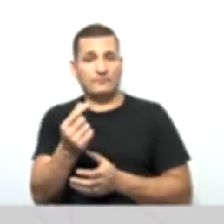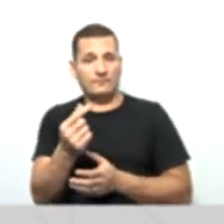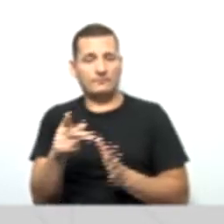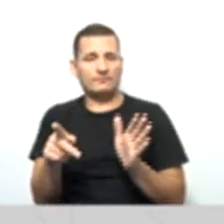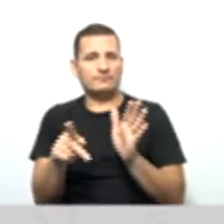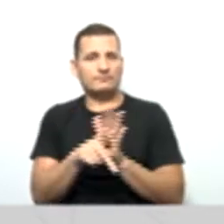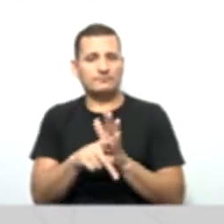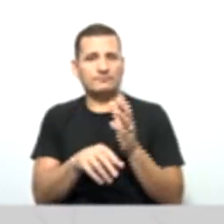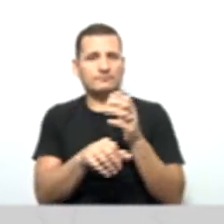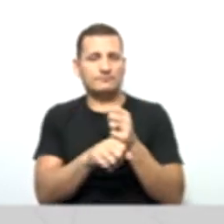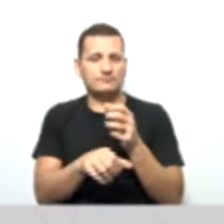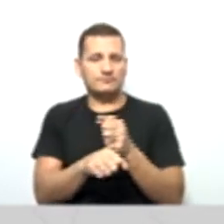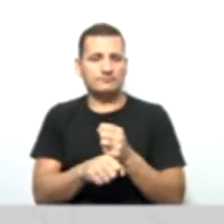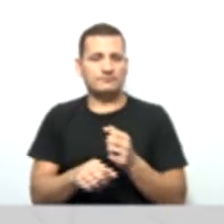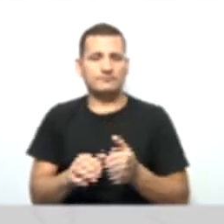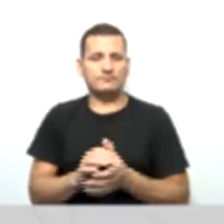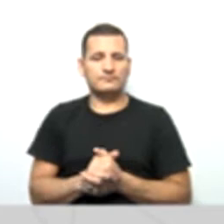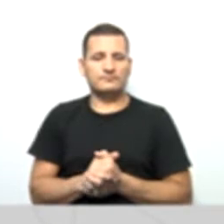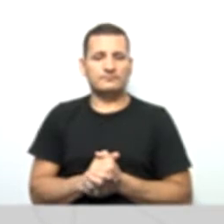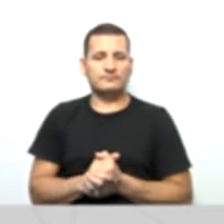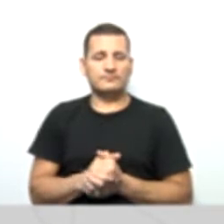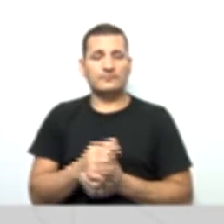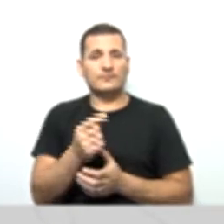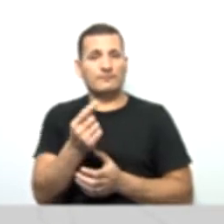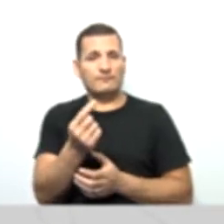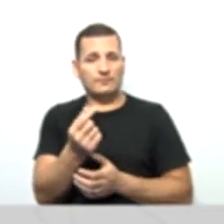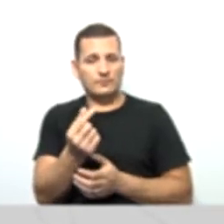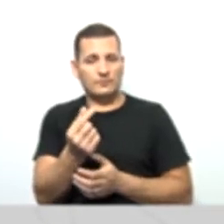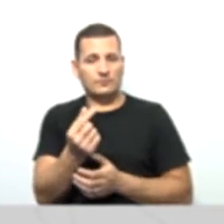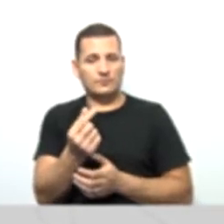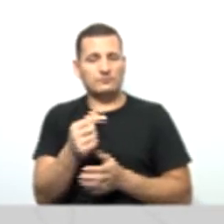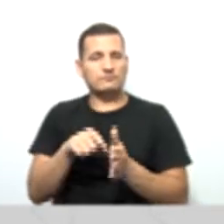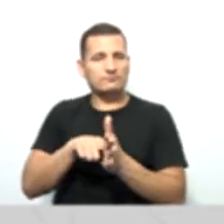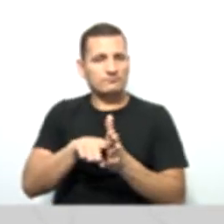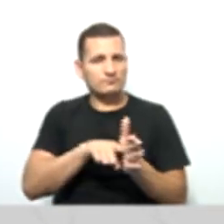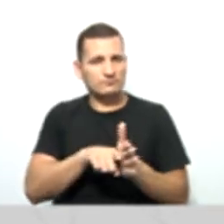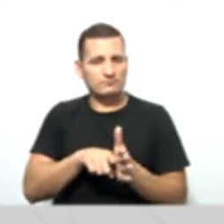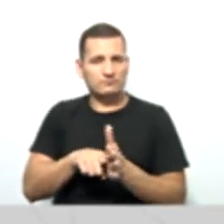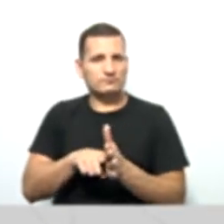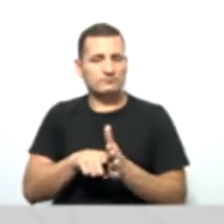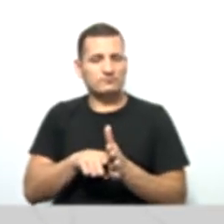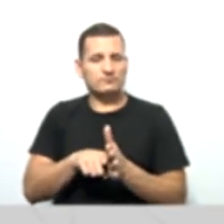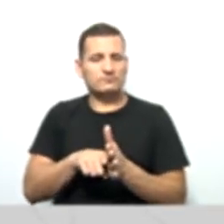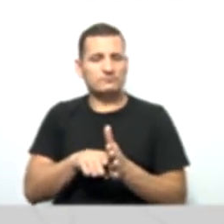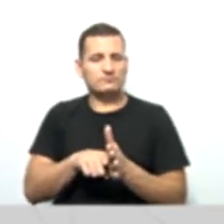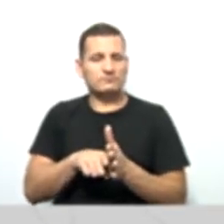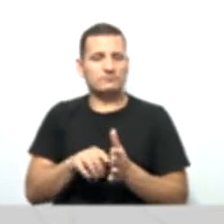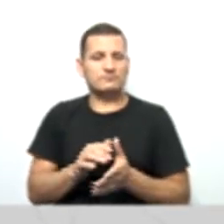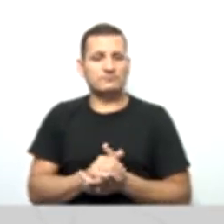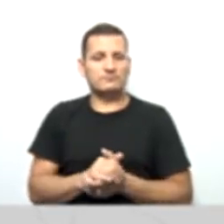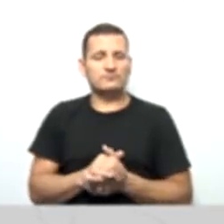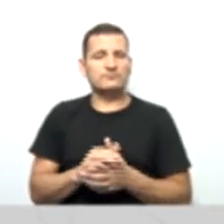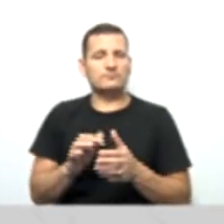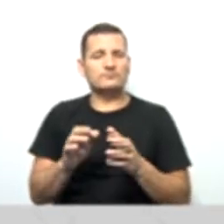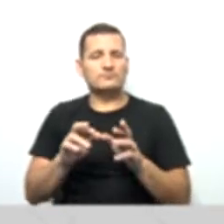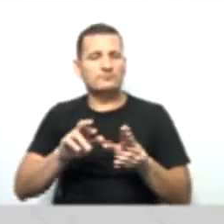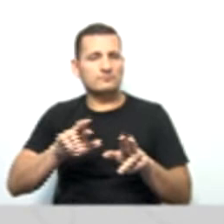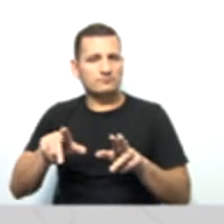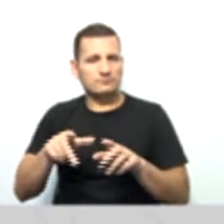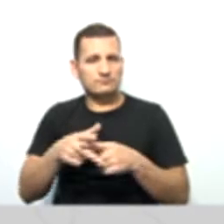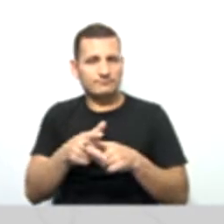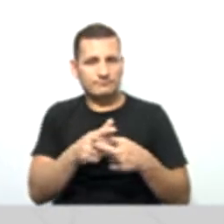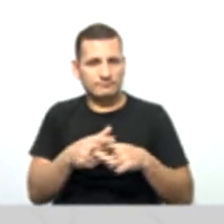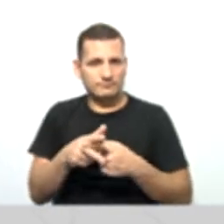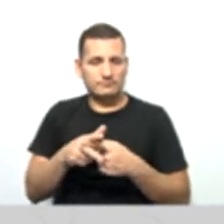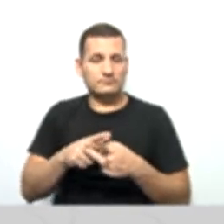contabilmente, valor apurado pela auditoria e diferença a ser ajustado. Então, tudo